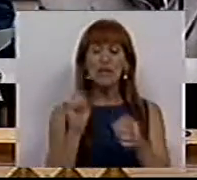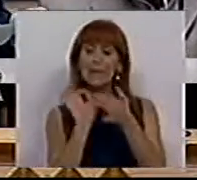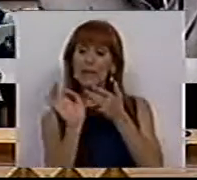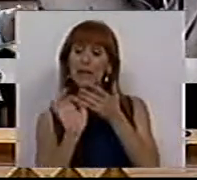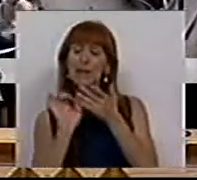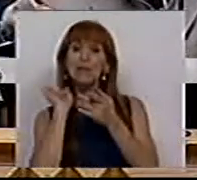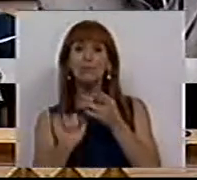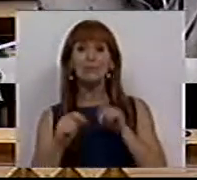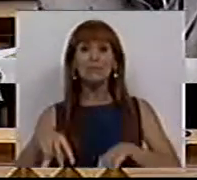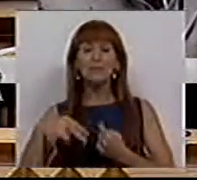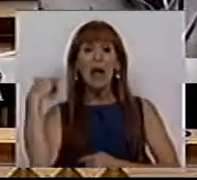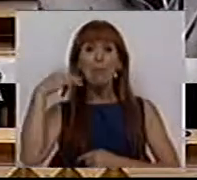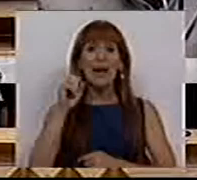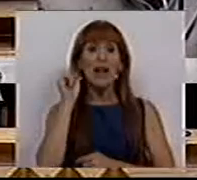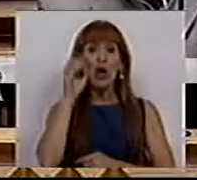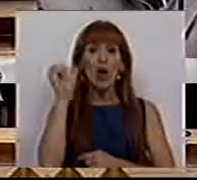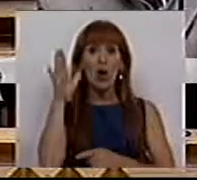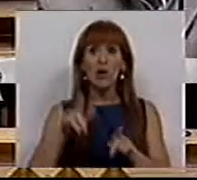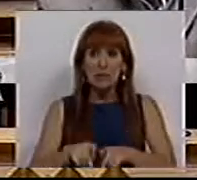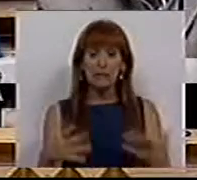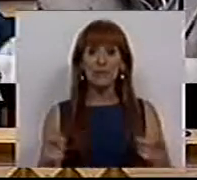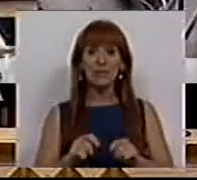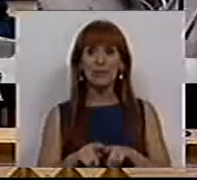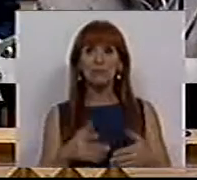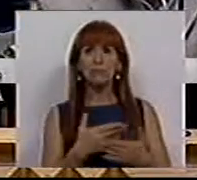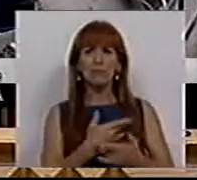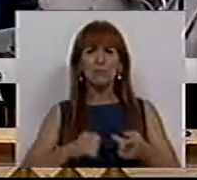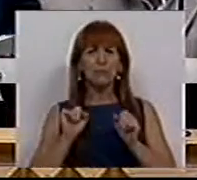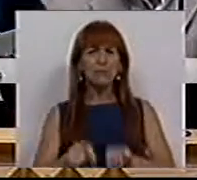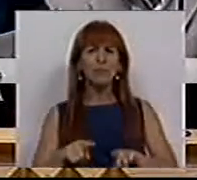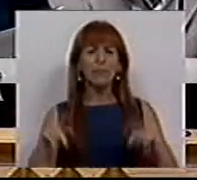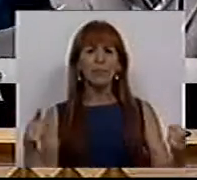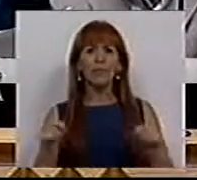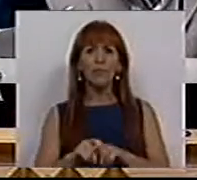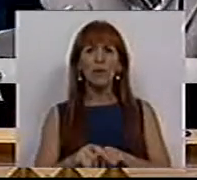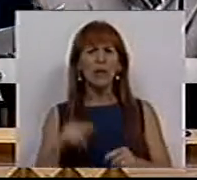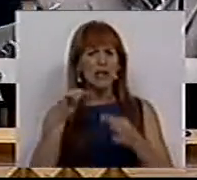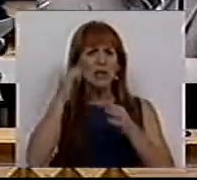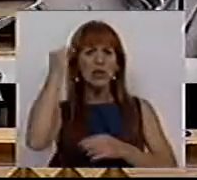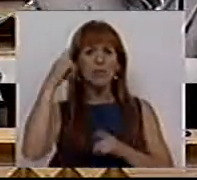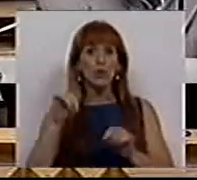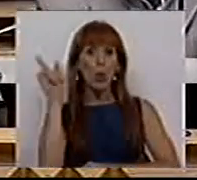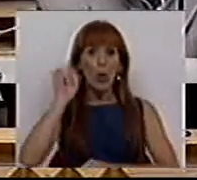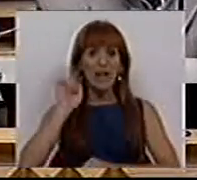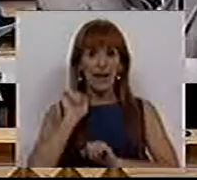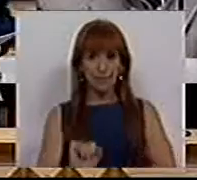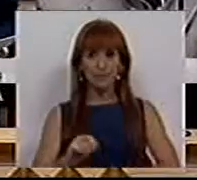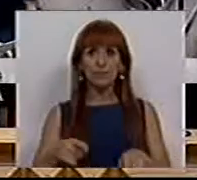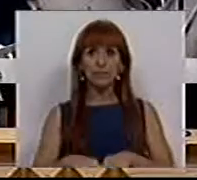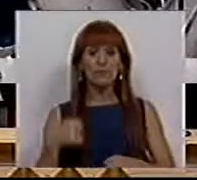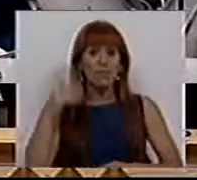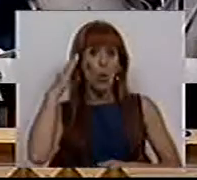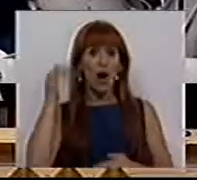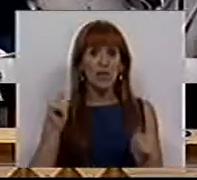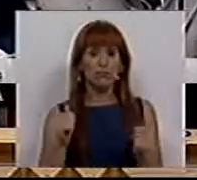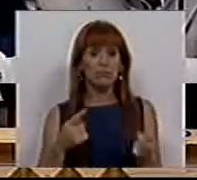características da pera rocha, a sua antiguidade e a sua particular qualidade. Penso,